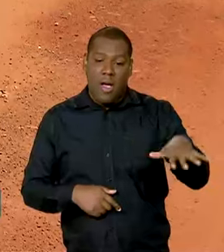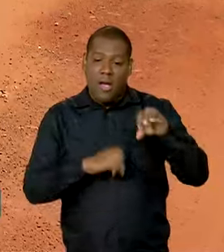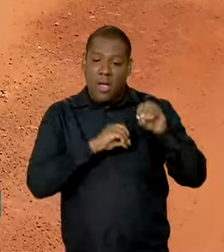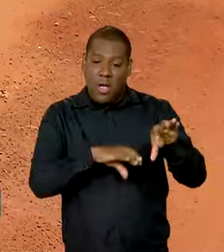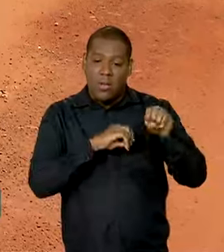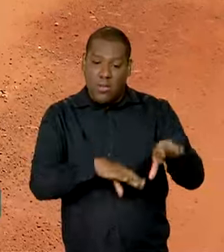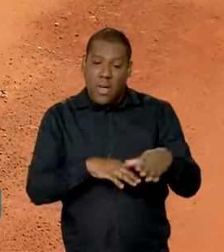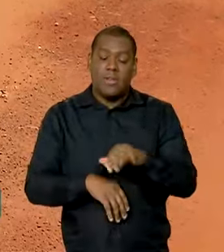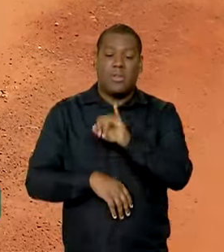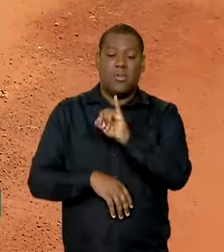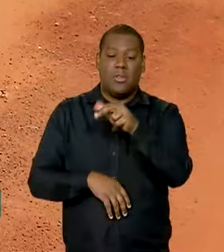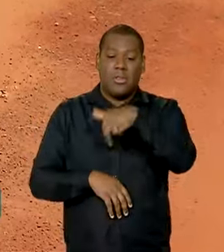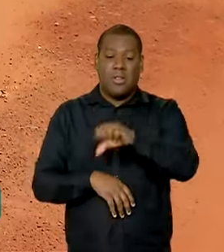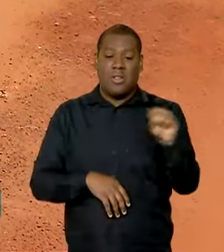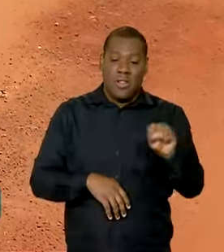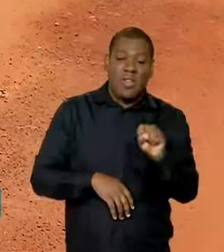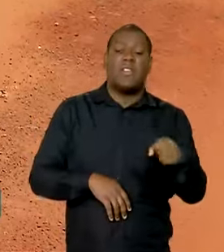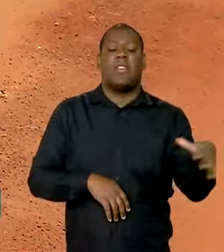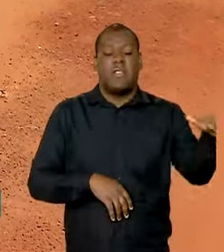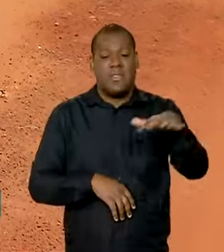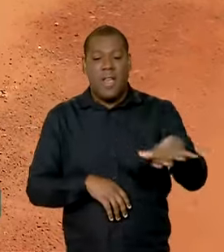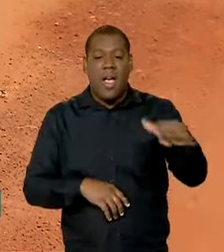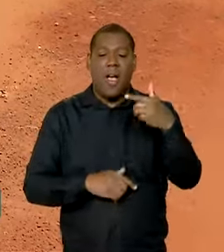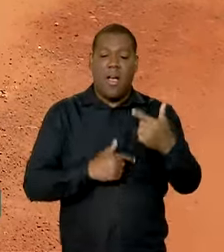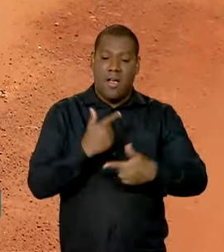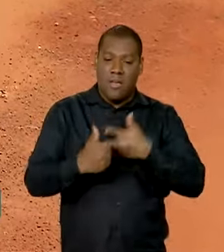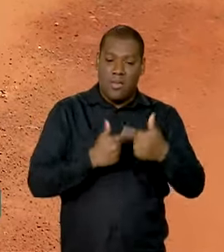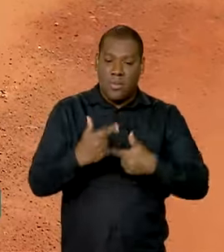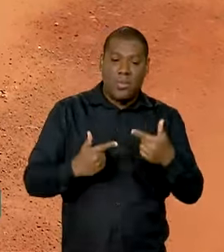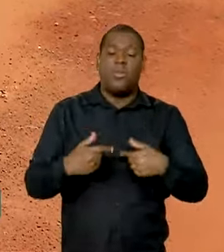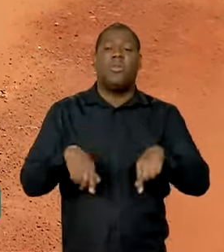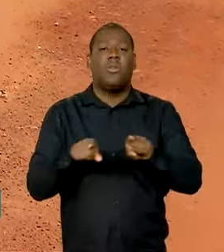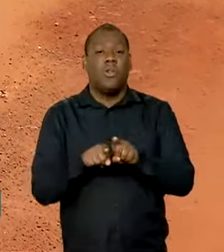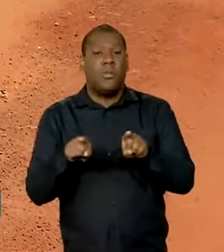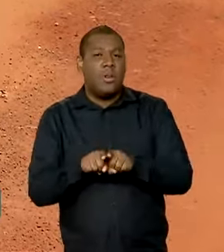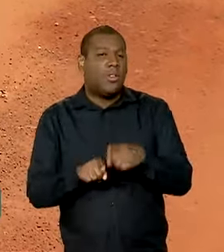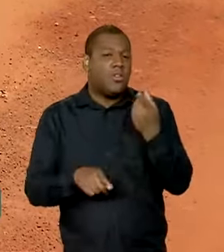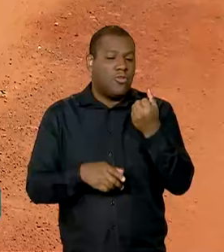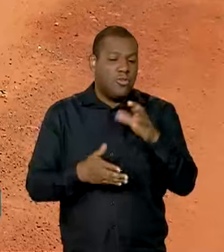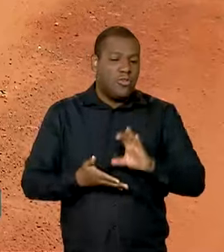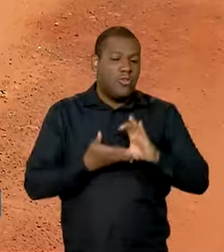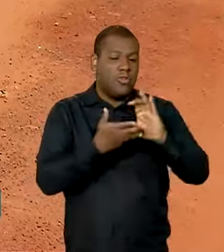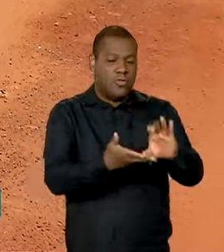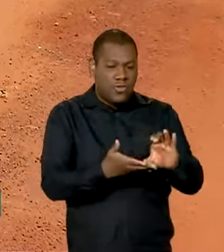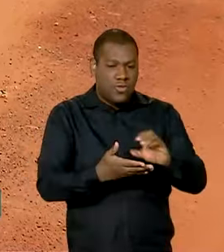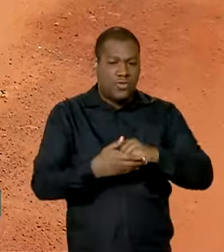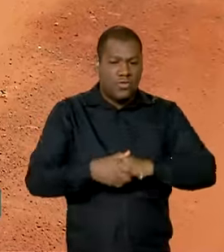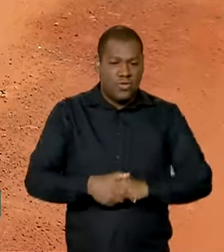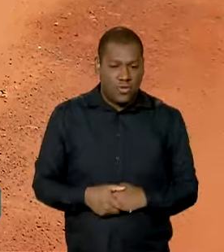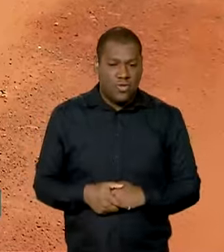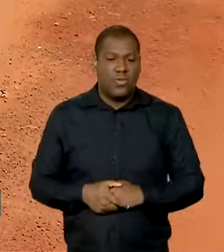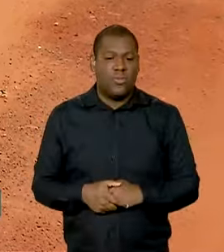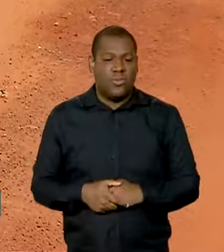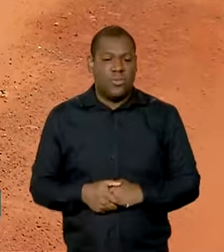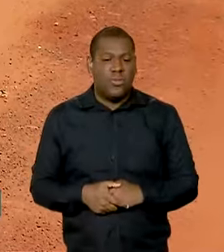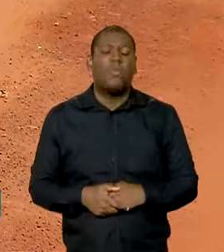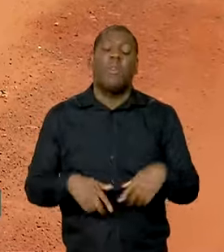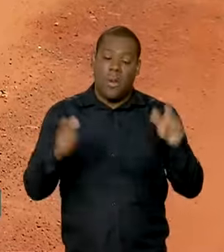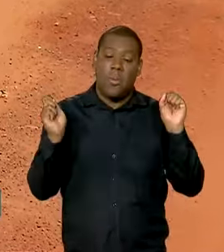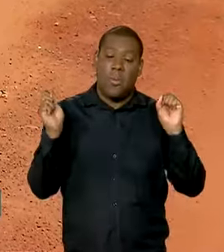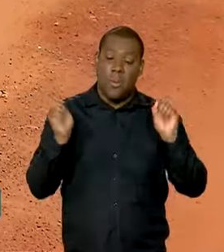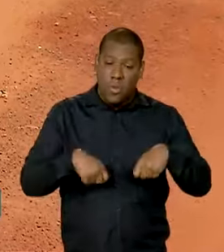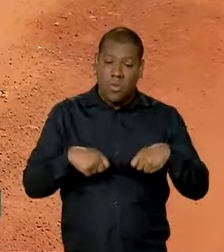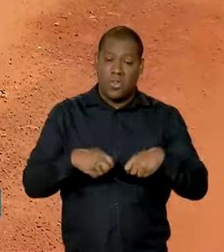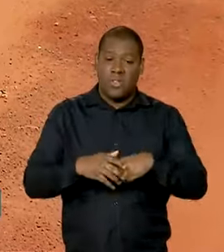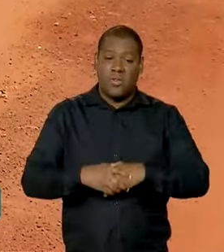e mercado de trabalho. Além disso, fornecem subsídio para o cálculo de indicadores demográficos e permitem